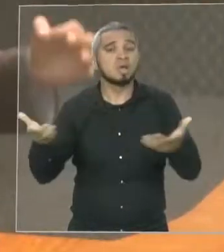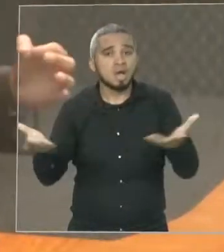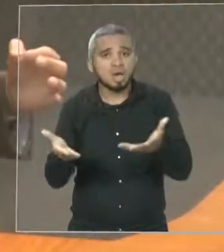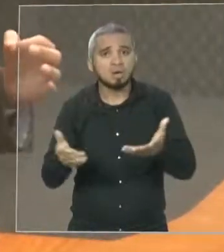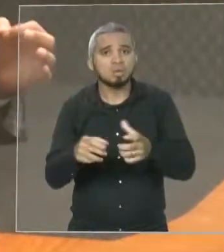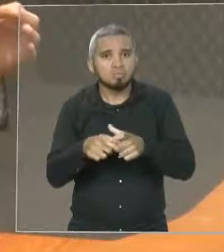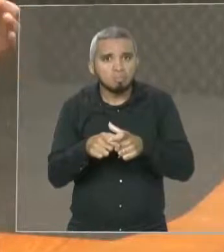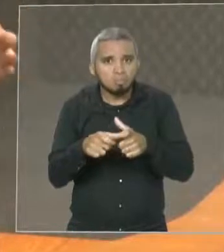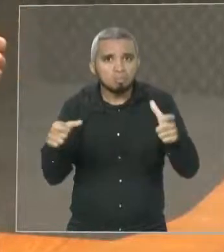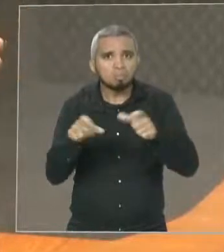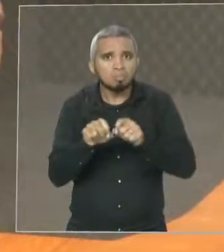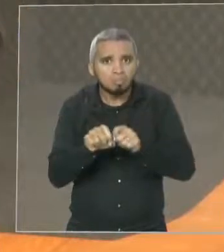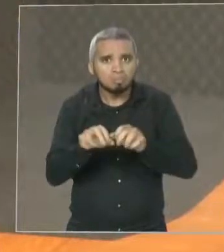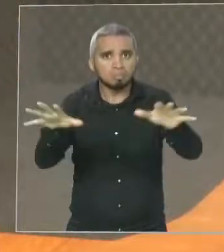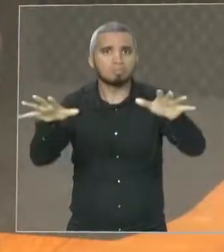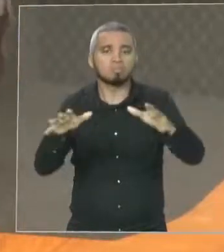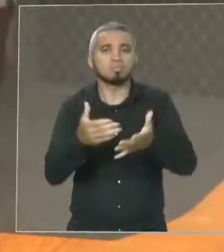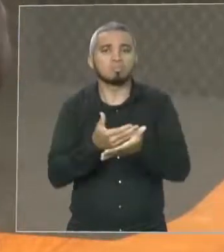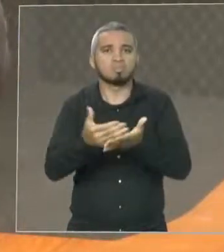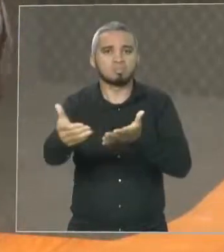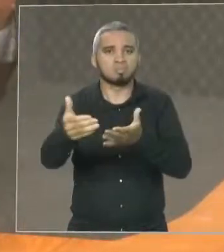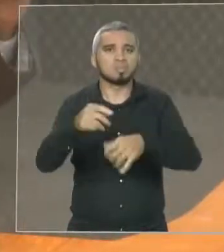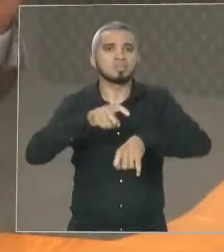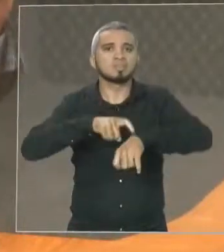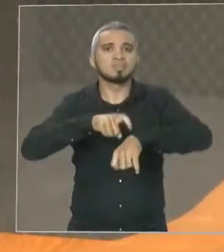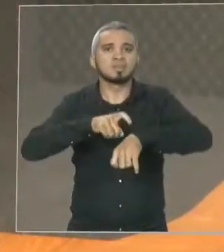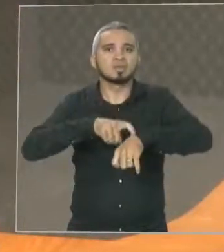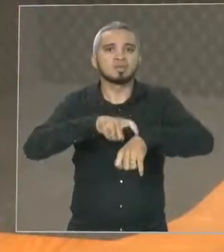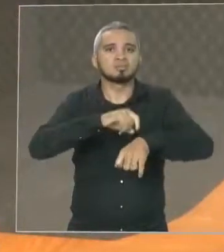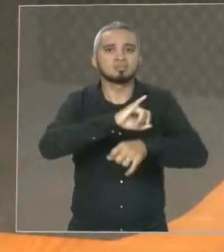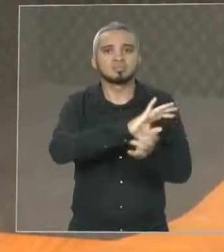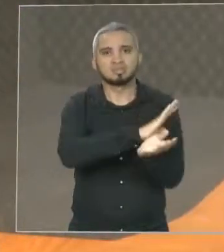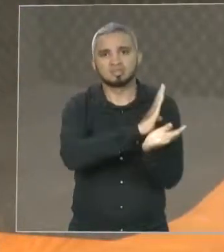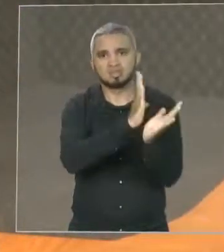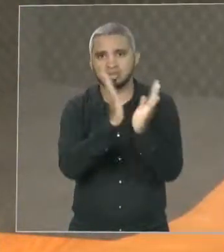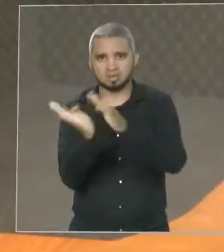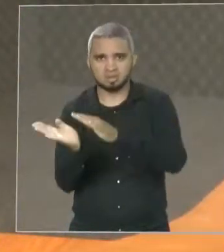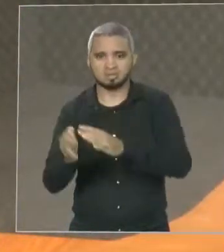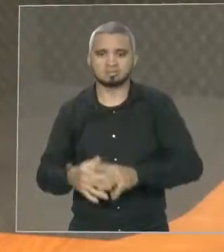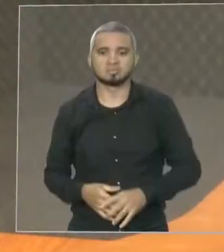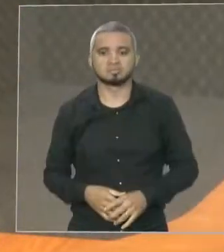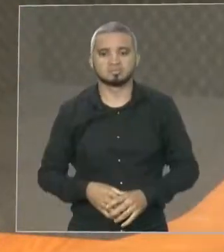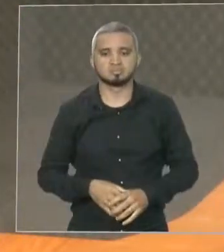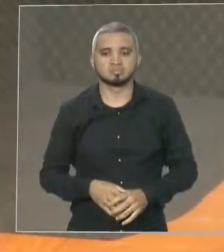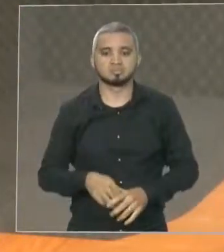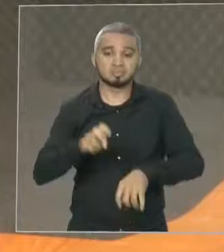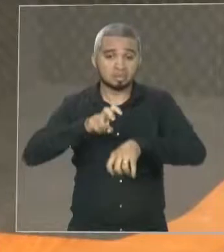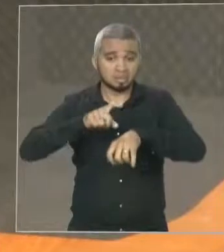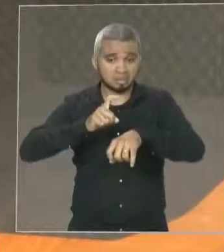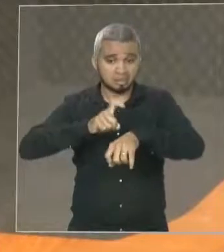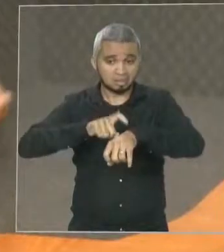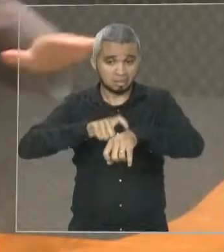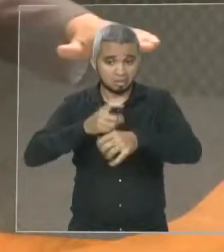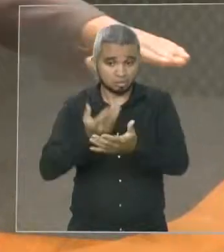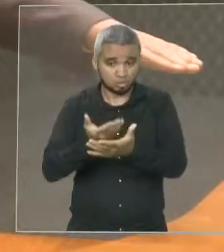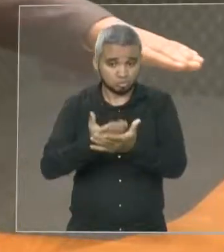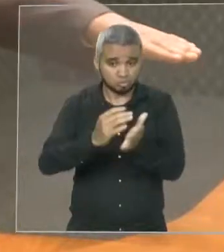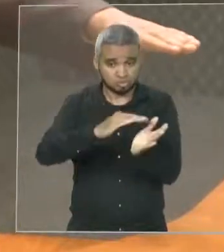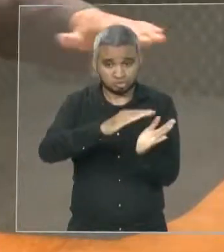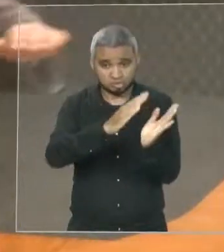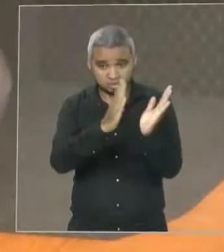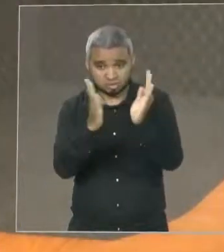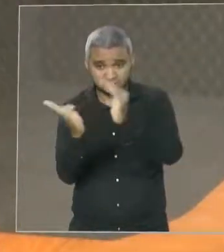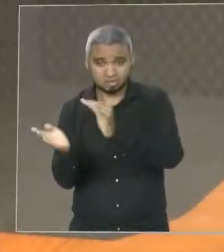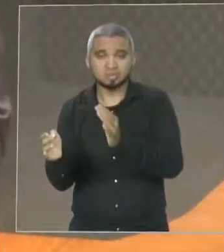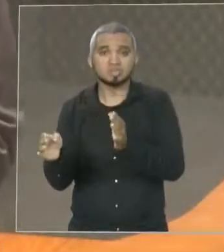de educação profissional no Estado do Maranhão em tempo integral, em tempo integral. O menino chega lá